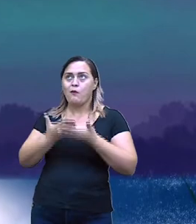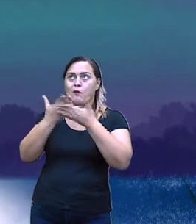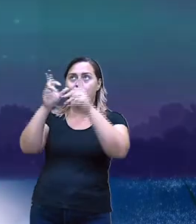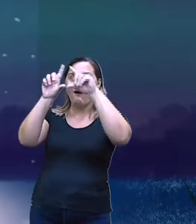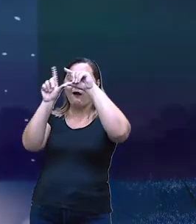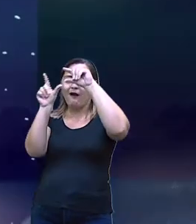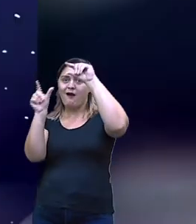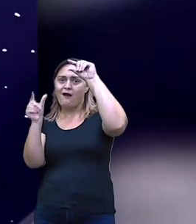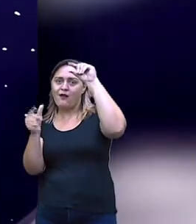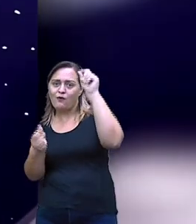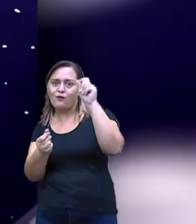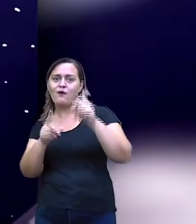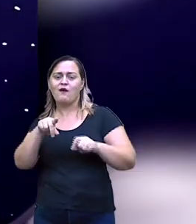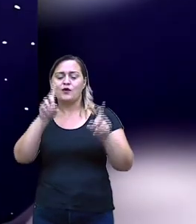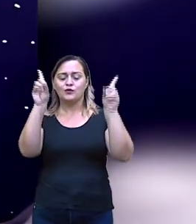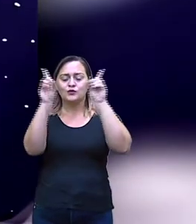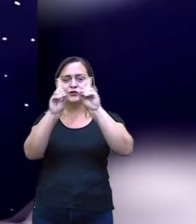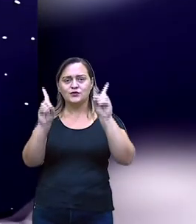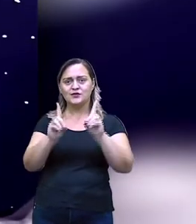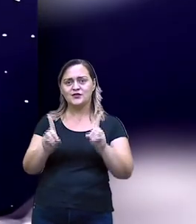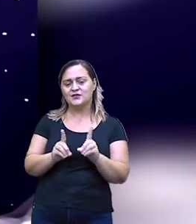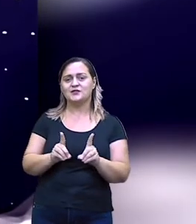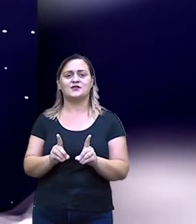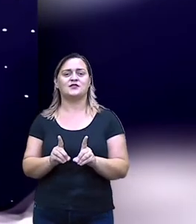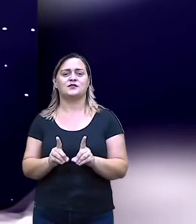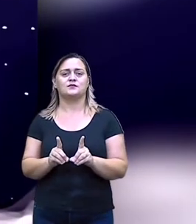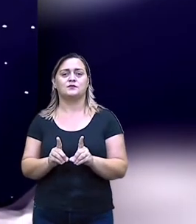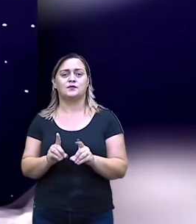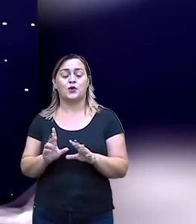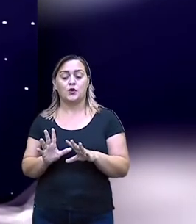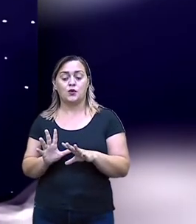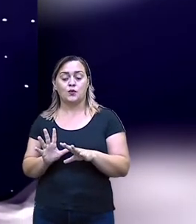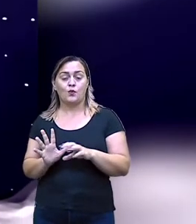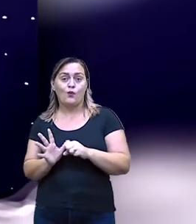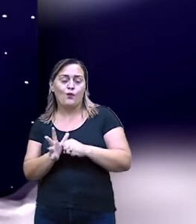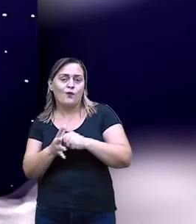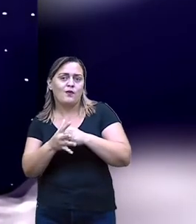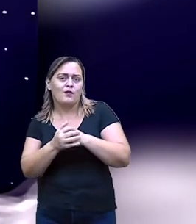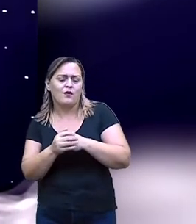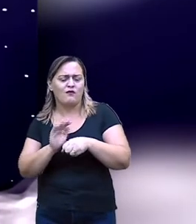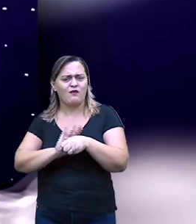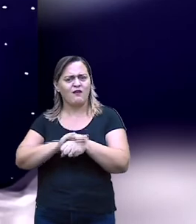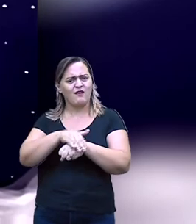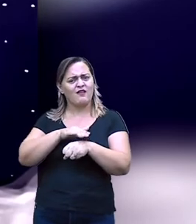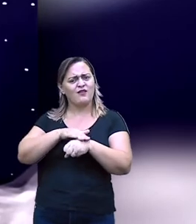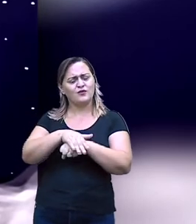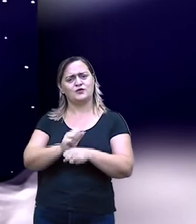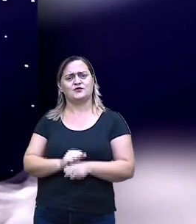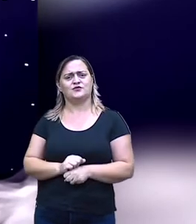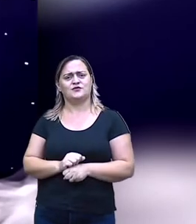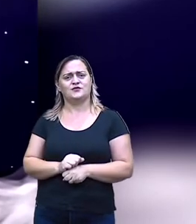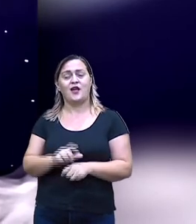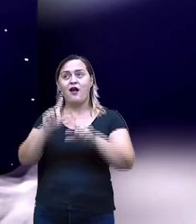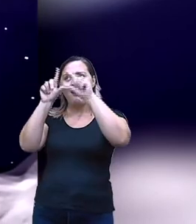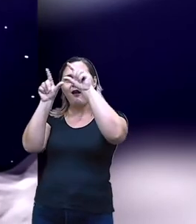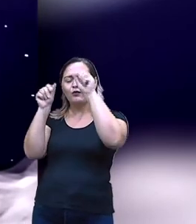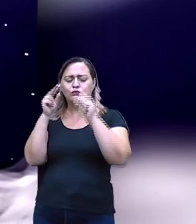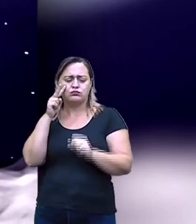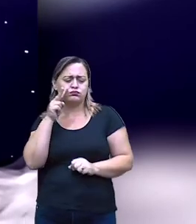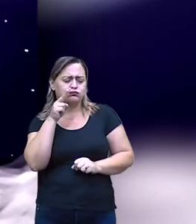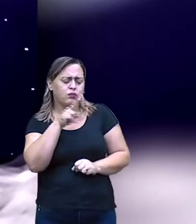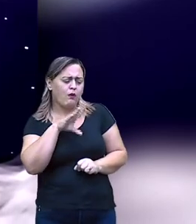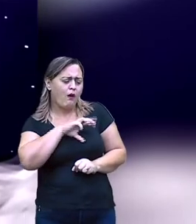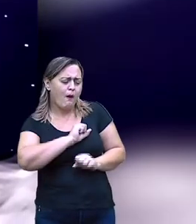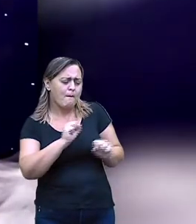A lua era a deusa Jassi. A guardiã da noite. Que tinha um grande amor pelas garotas jovens e